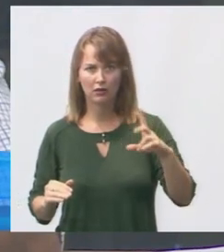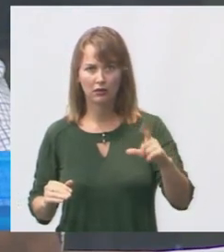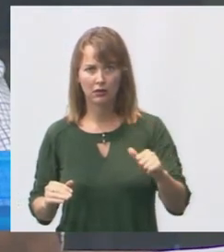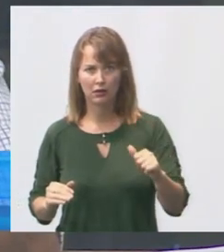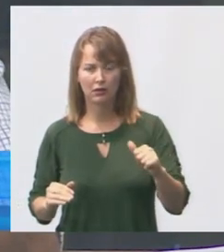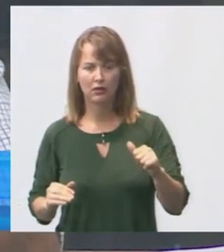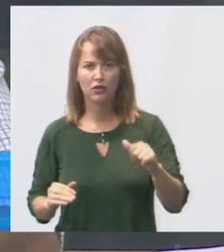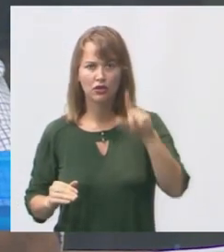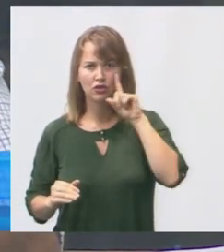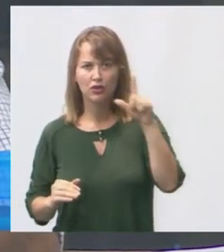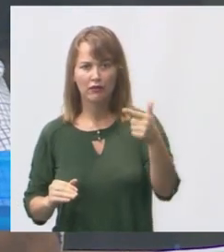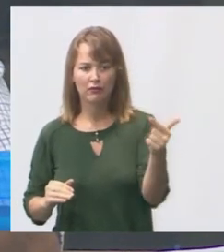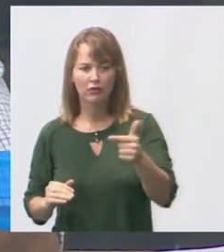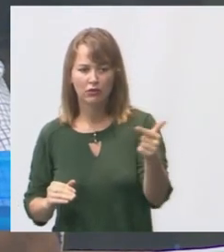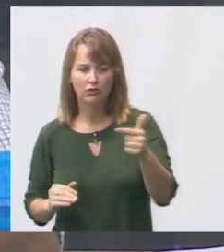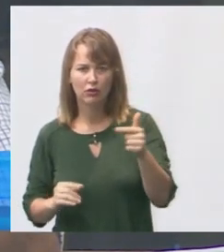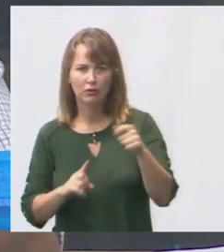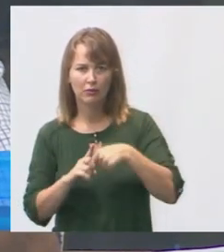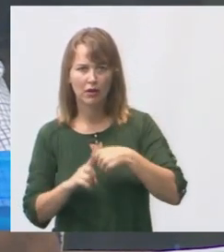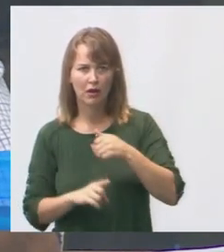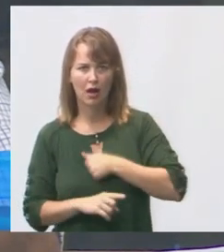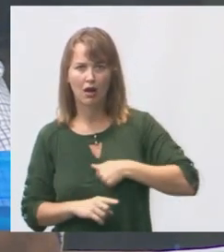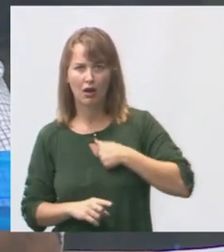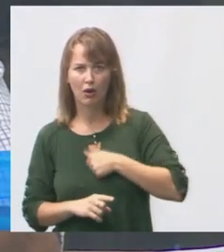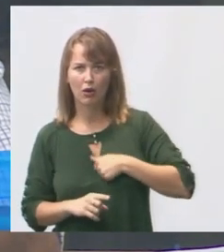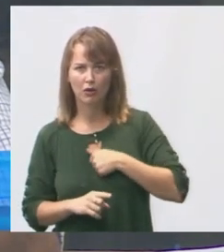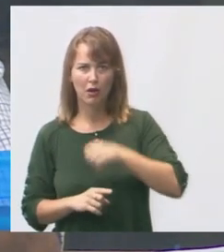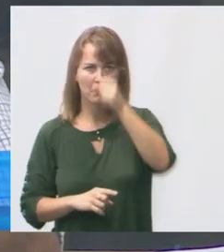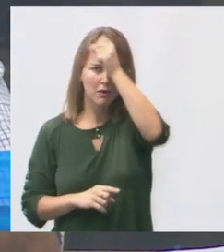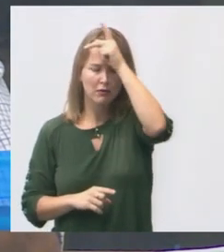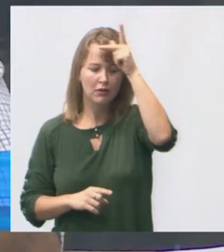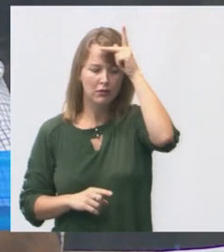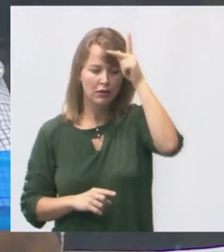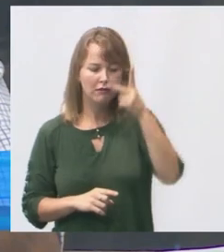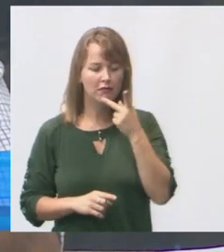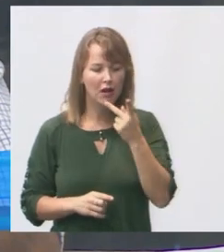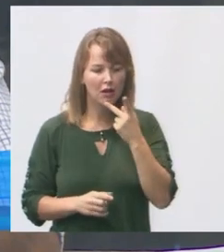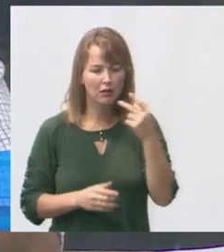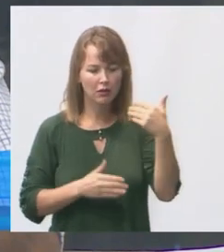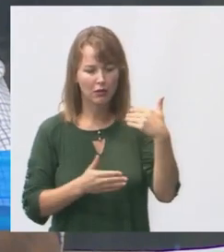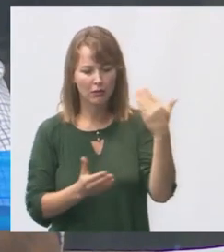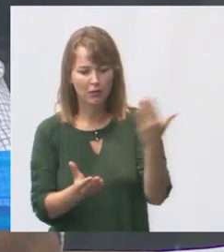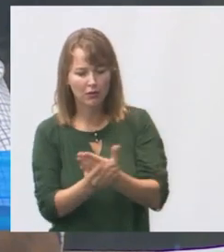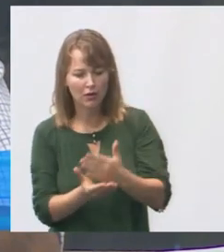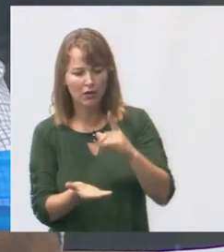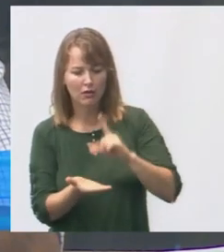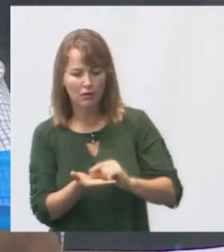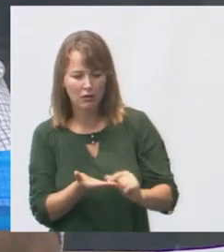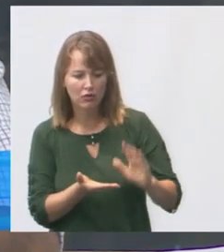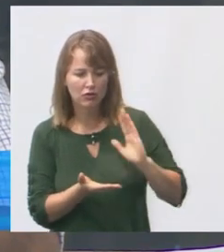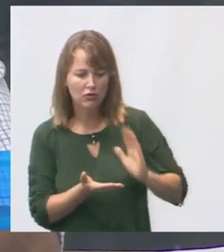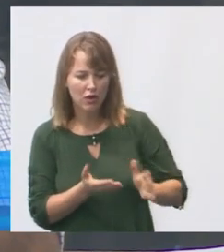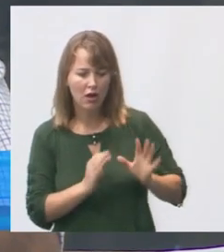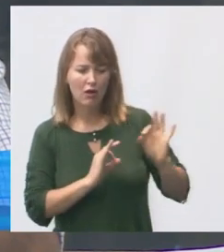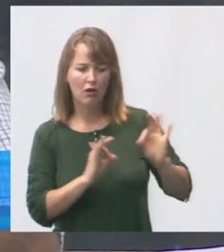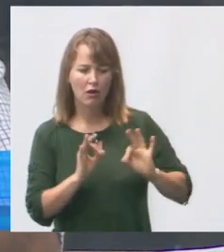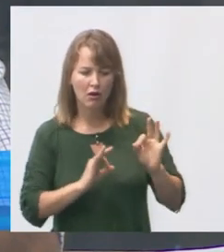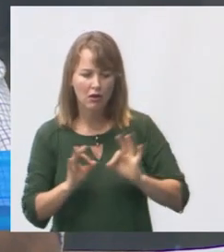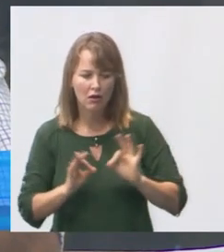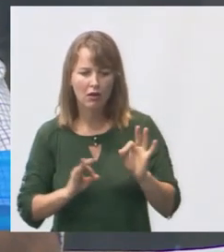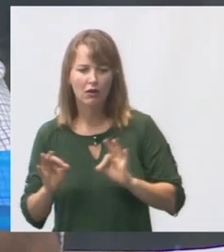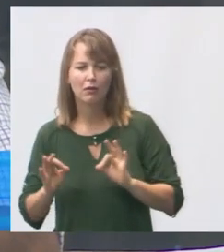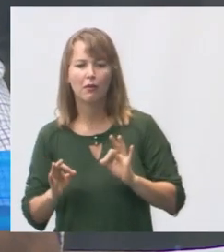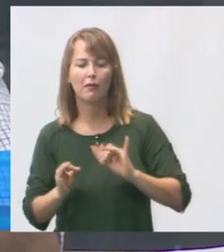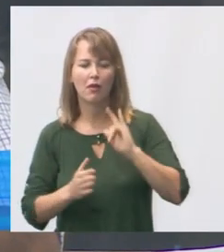No dia 22 de agosto, a Prefeitura manifesta que o processo licitatório está em fase de providência contra a liberação da devida